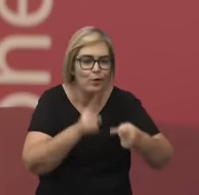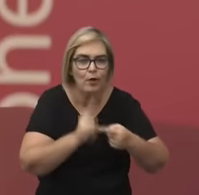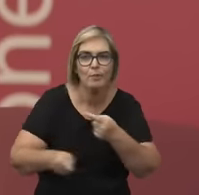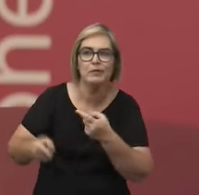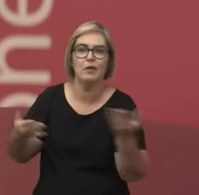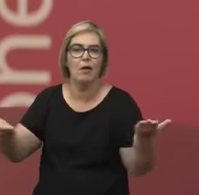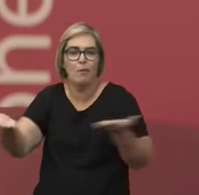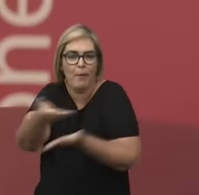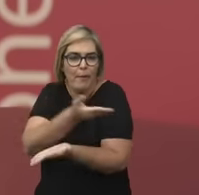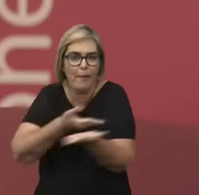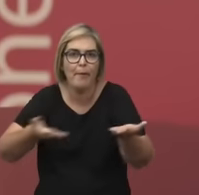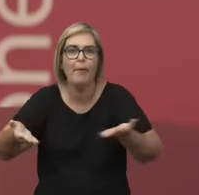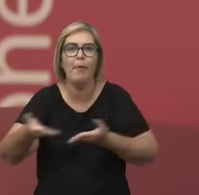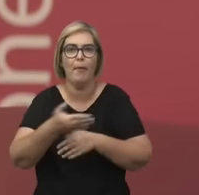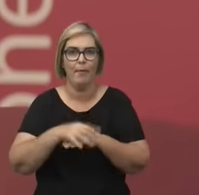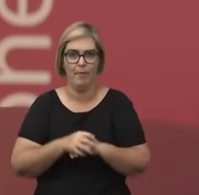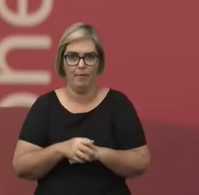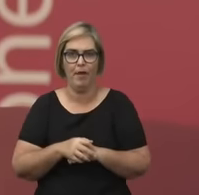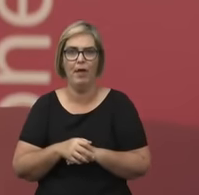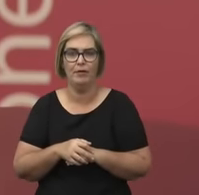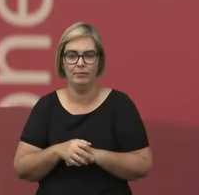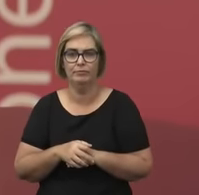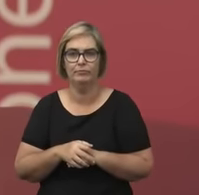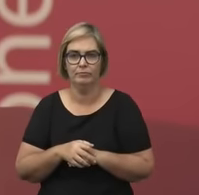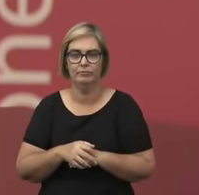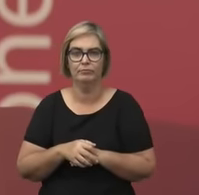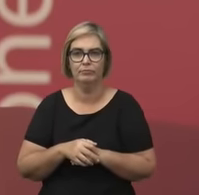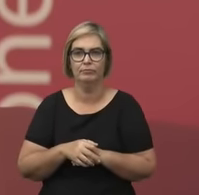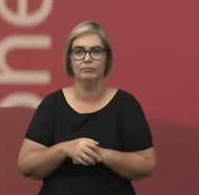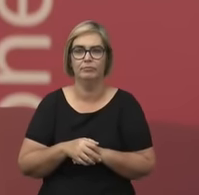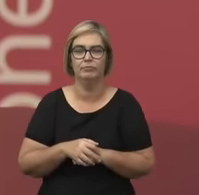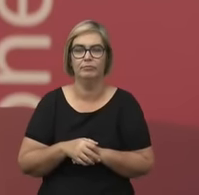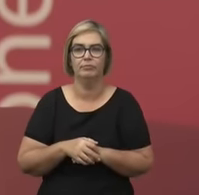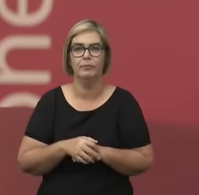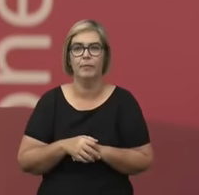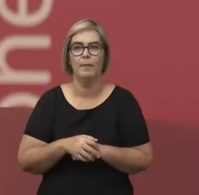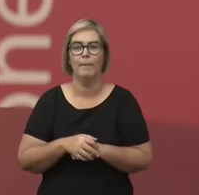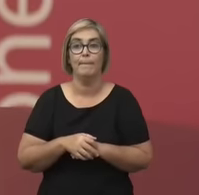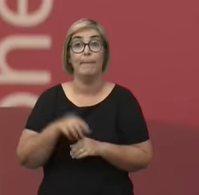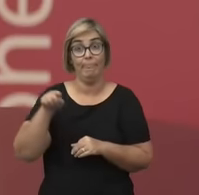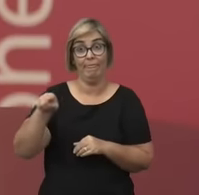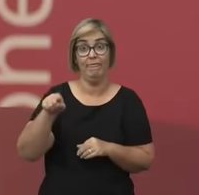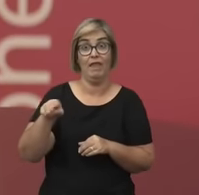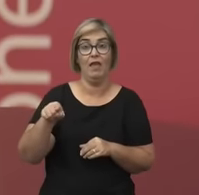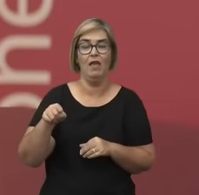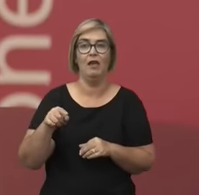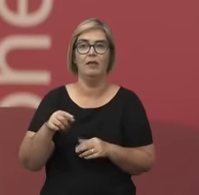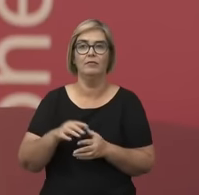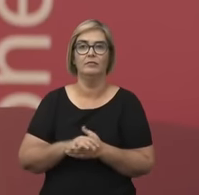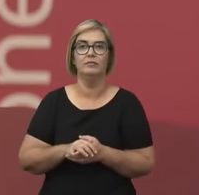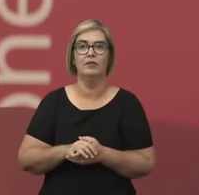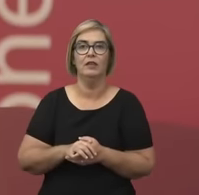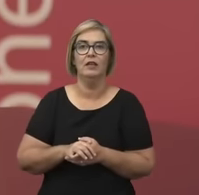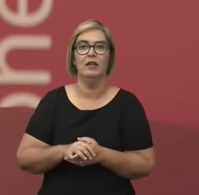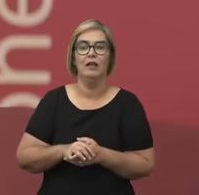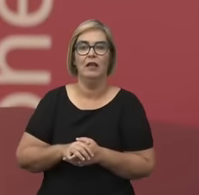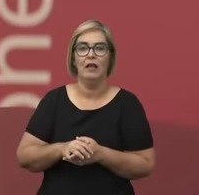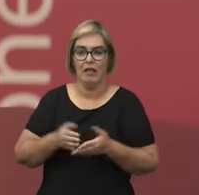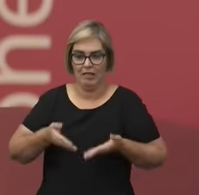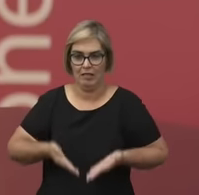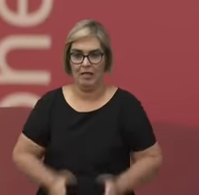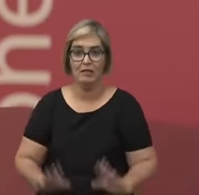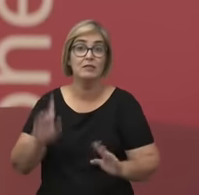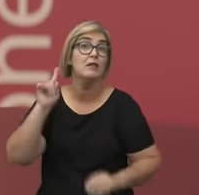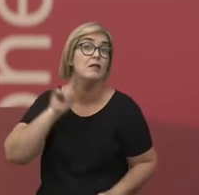força compartilhada, eu diria assim. Ela nasce em São João do El Rey, em Minas